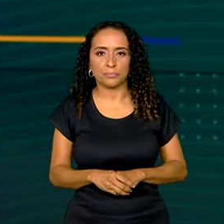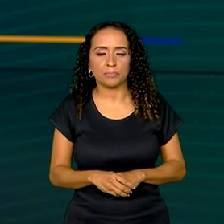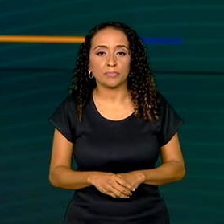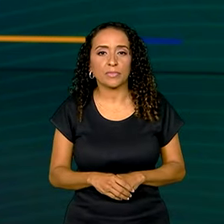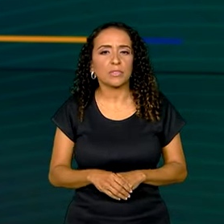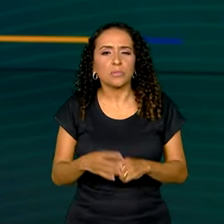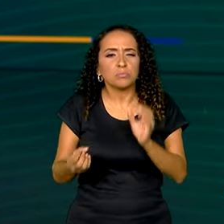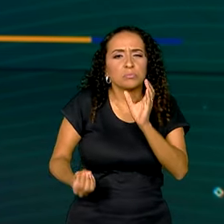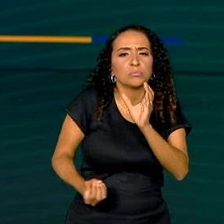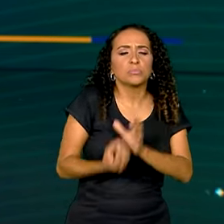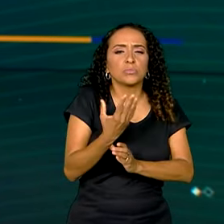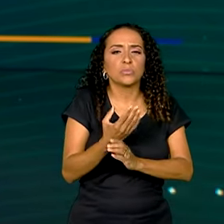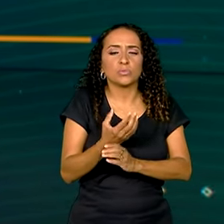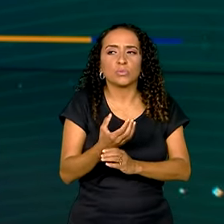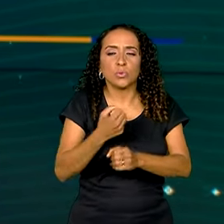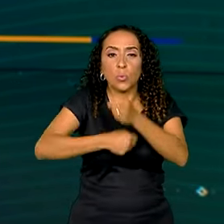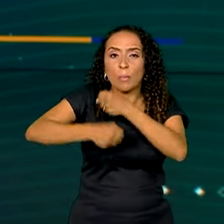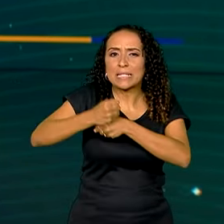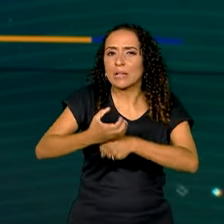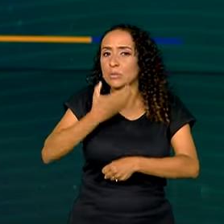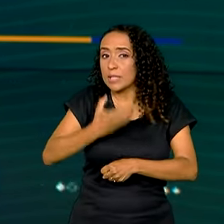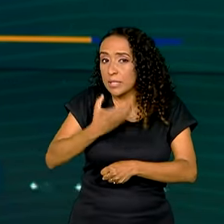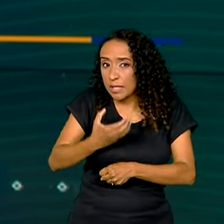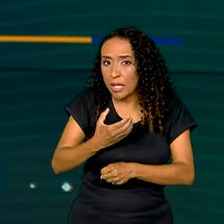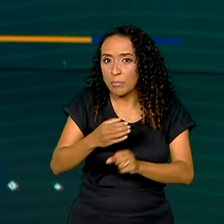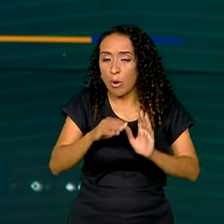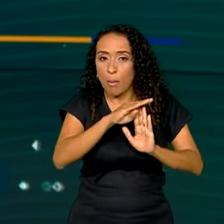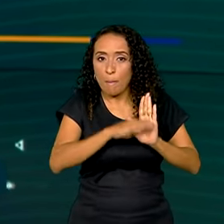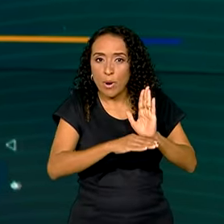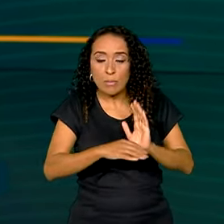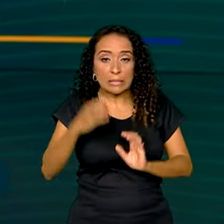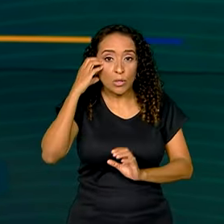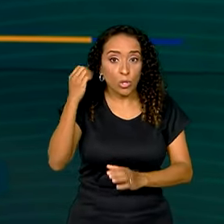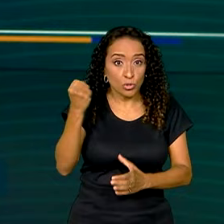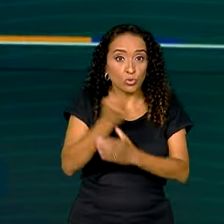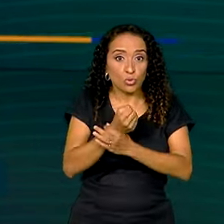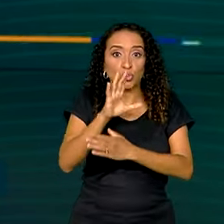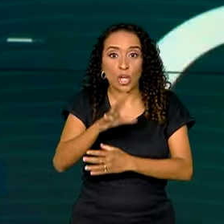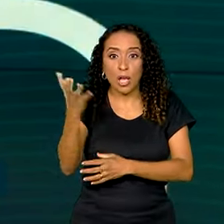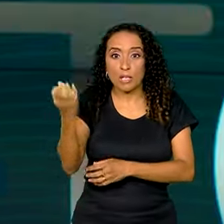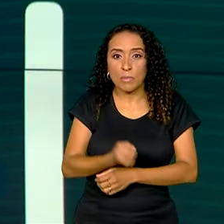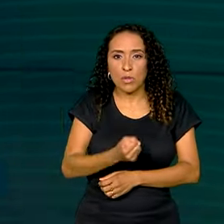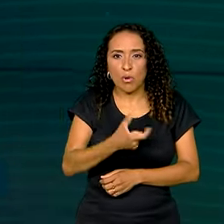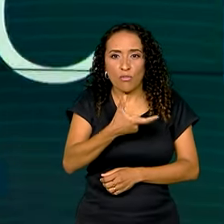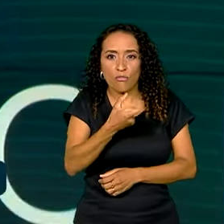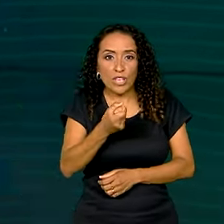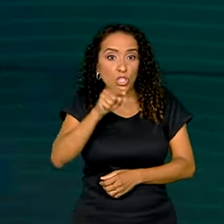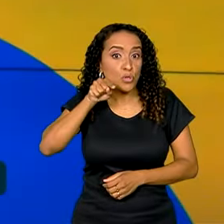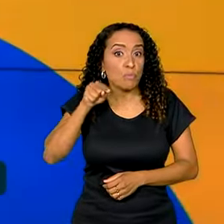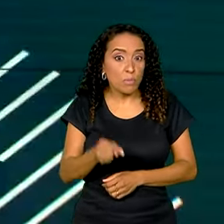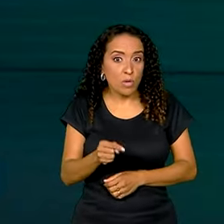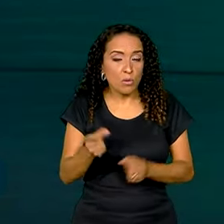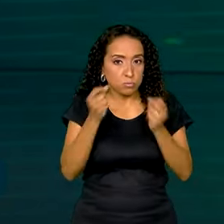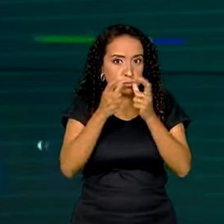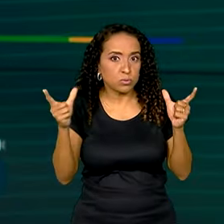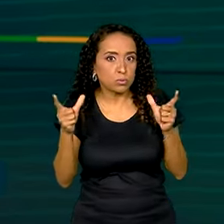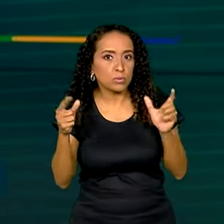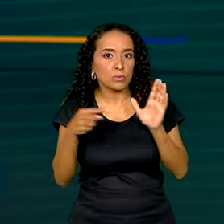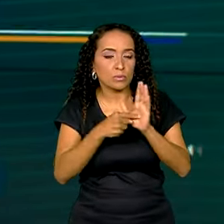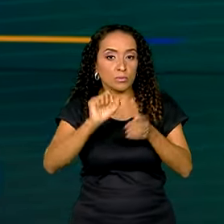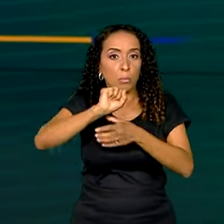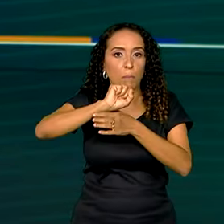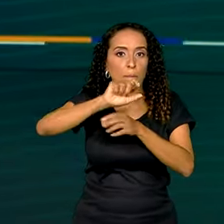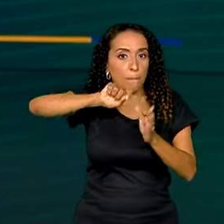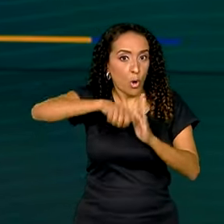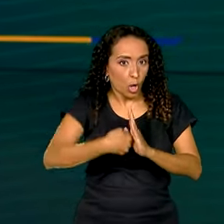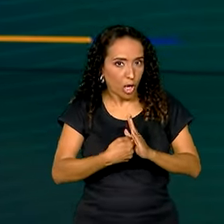Desde que foi criado em dezembro do ano passado, o programa Celular Seguro já recebeu cerca de 20 mil alertas de bloqueios